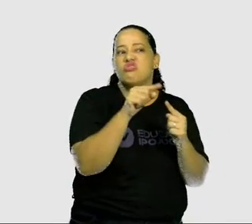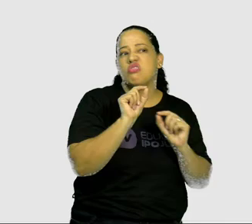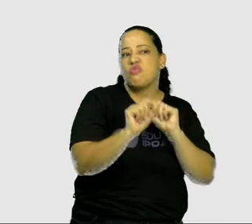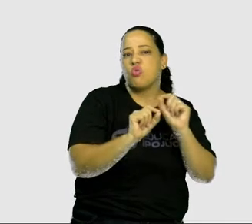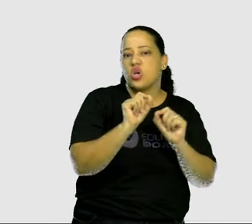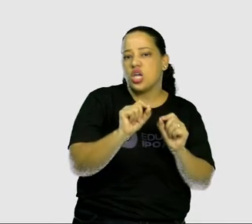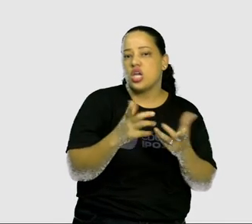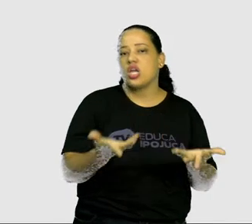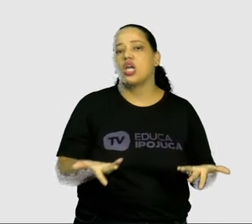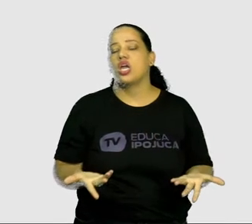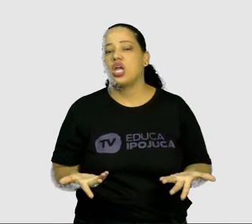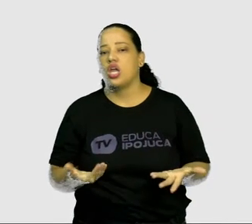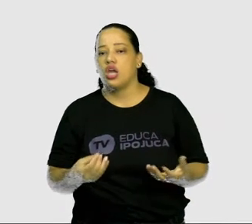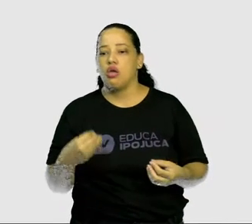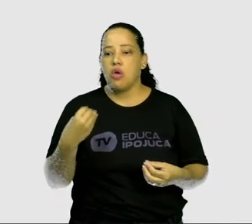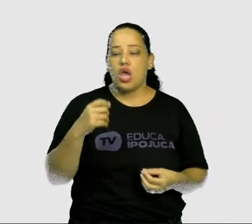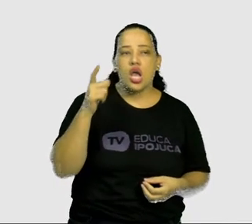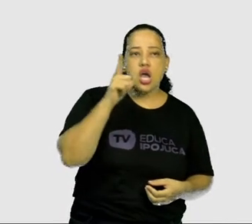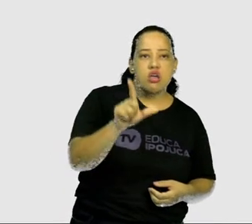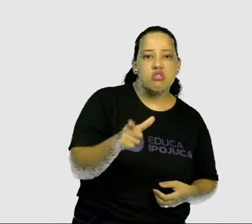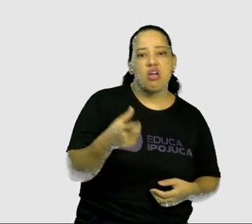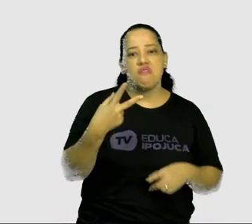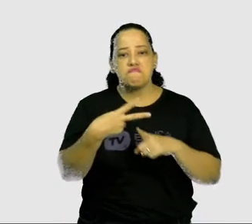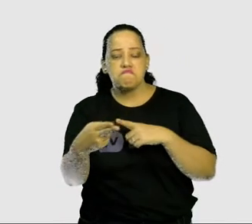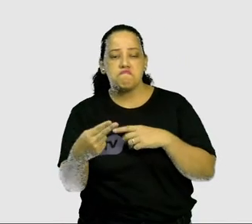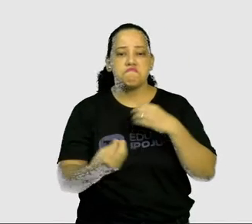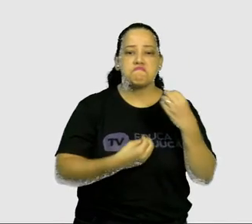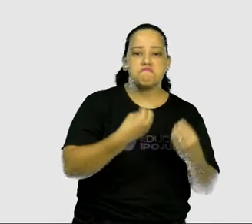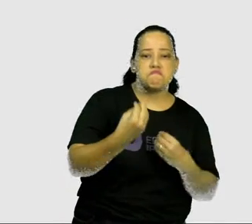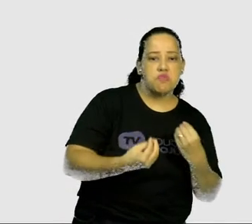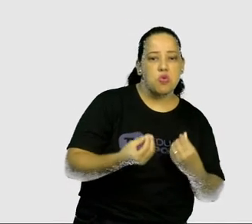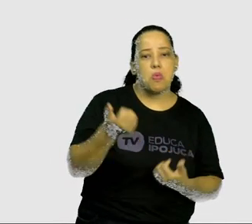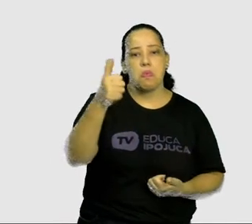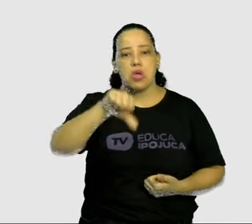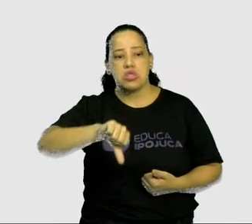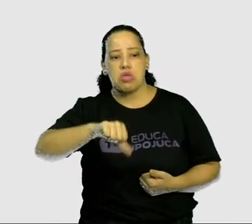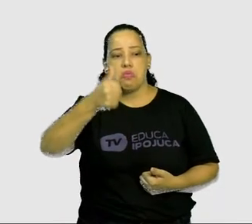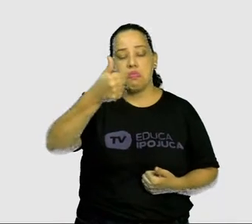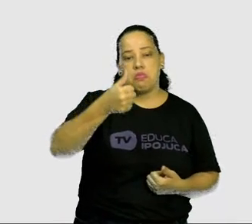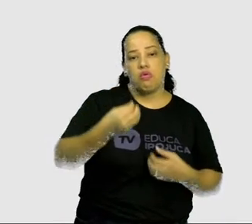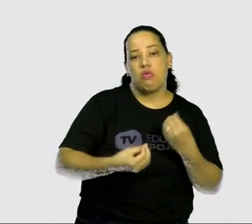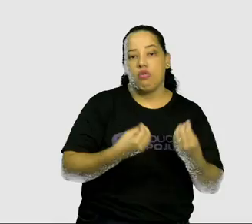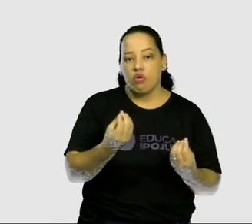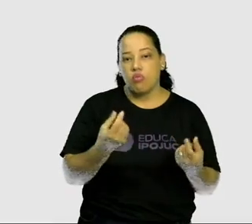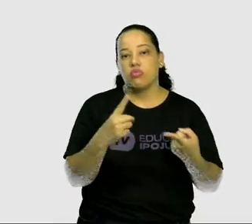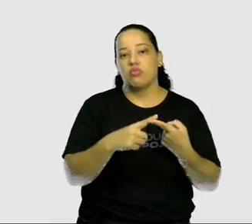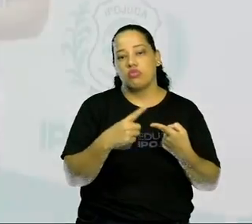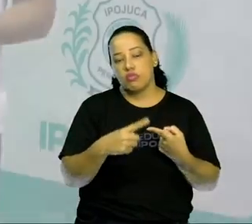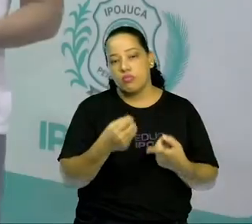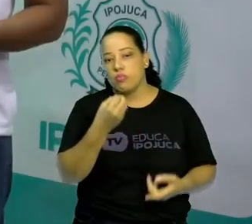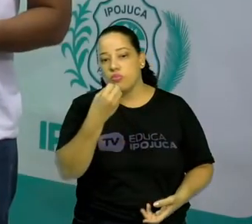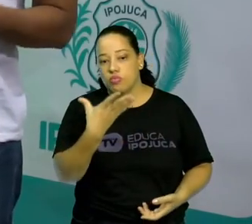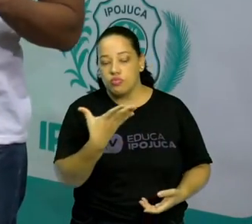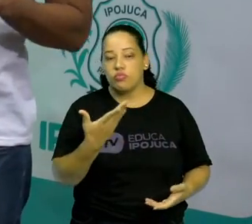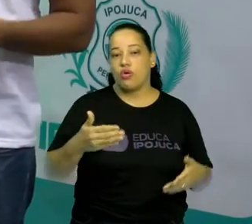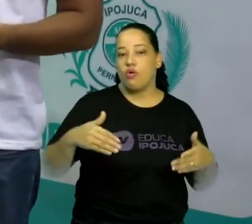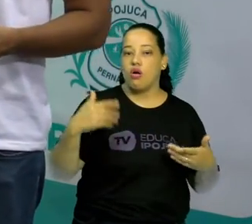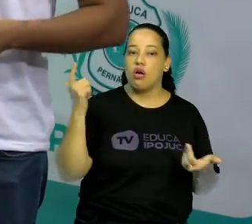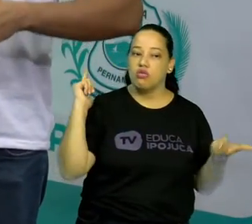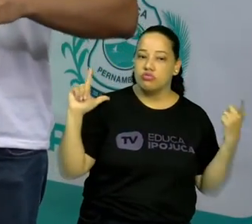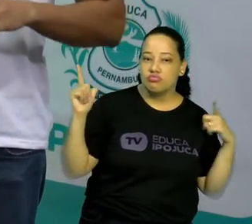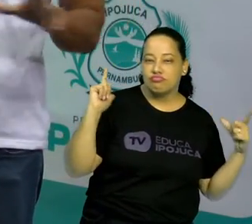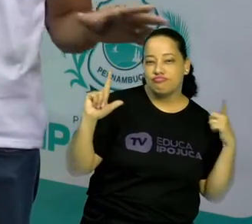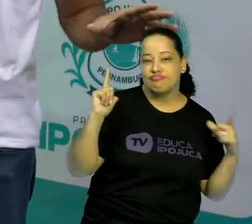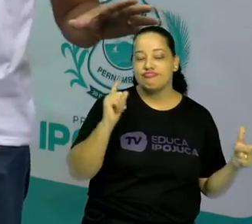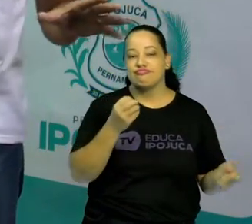as condições de vitória, empate, derrota, e ser uma forma de entretenimento. E, claro, deixando